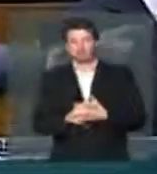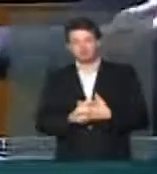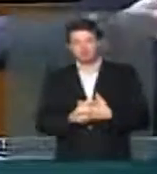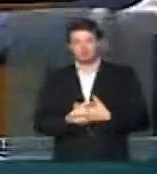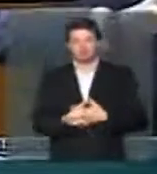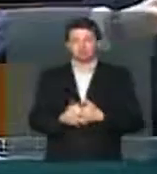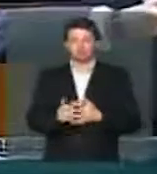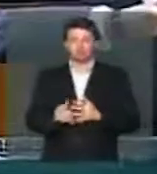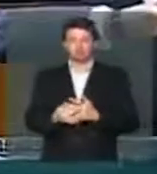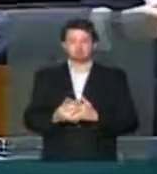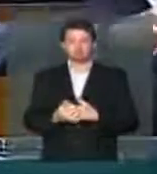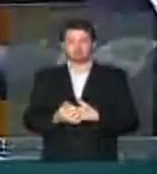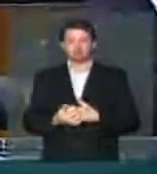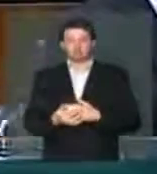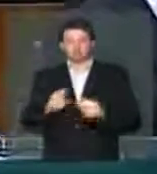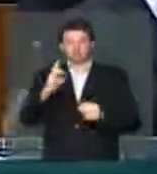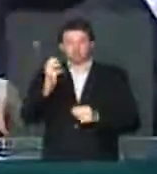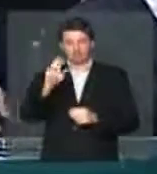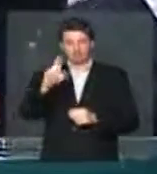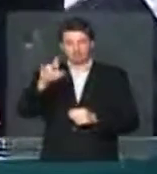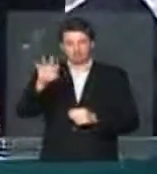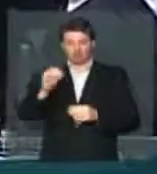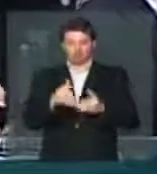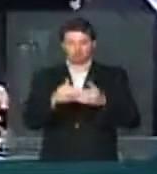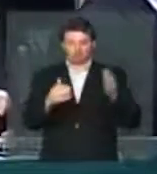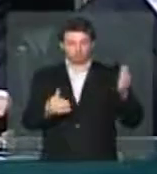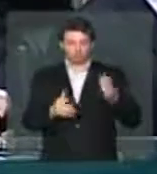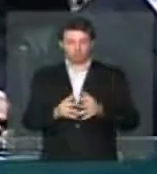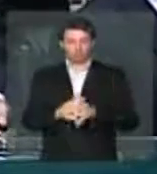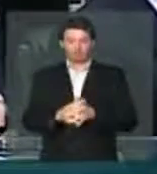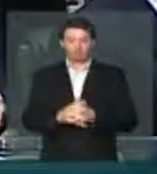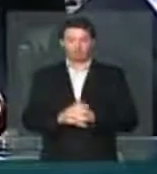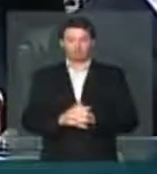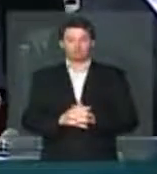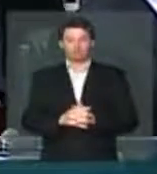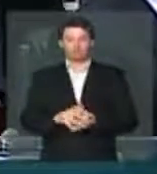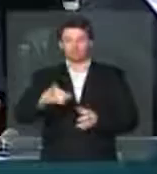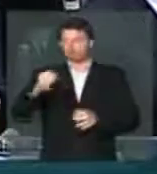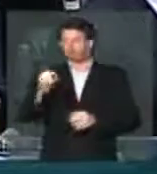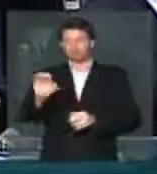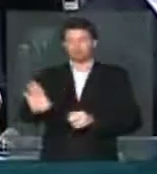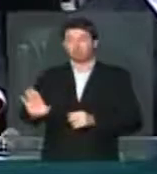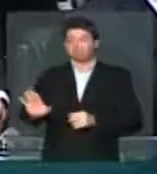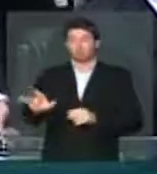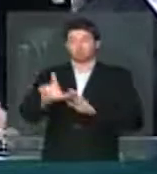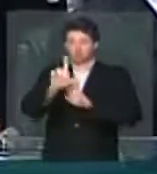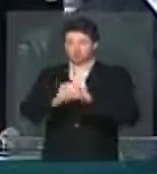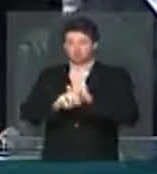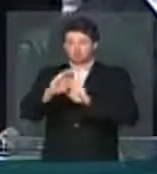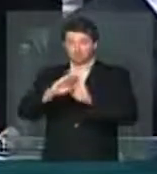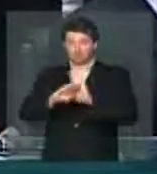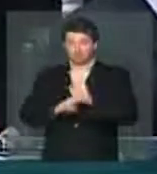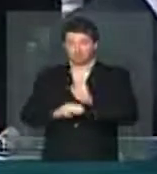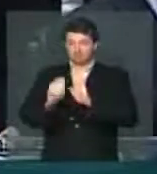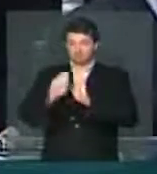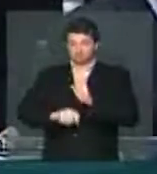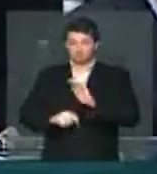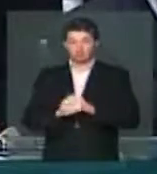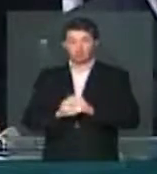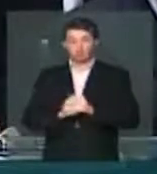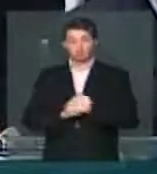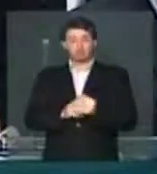O deputado Heráclito, por favor, nós temos uma lista de deputados inscritos e eu vou